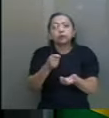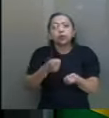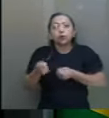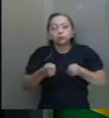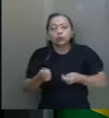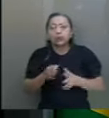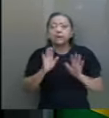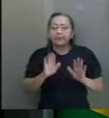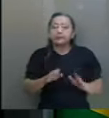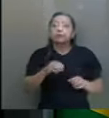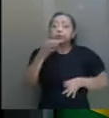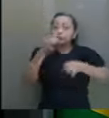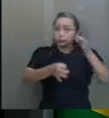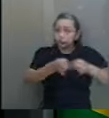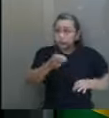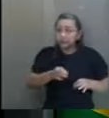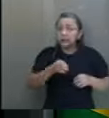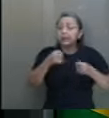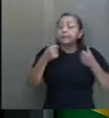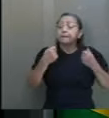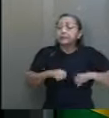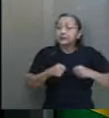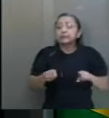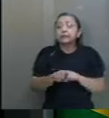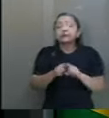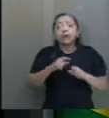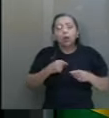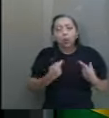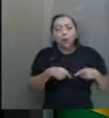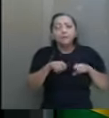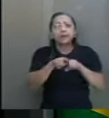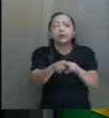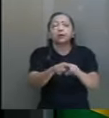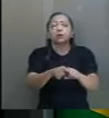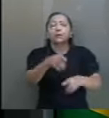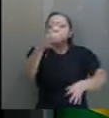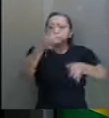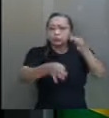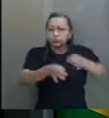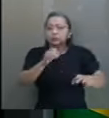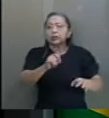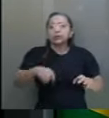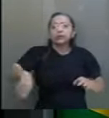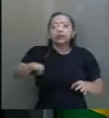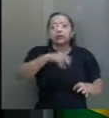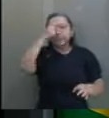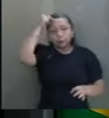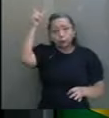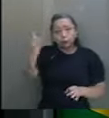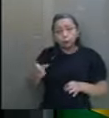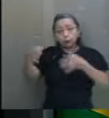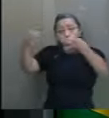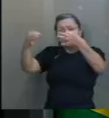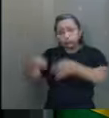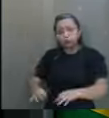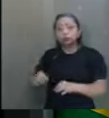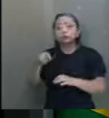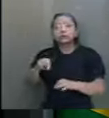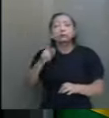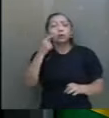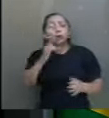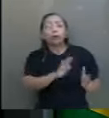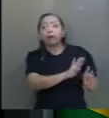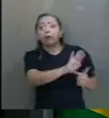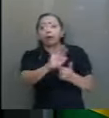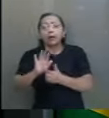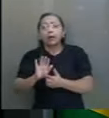Mas uma justiça pedestre e companheira. Uma justiça em que o justo seja sinônimo